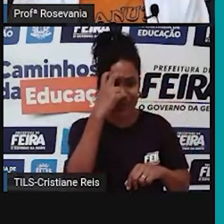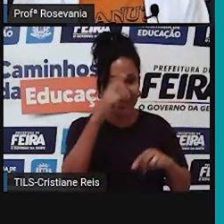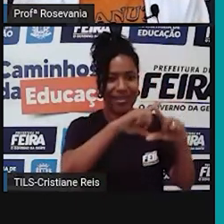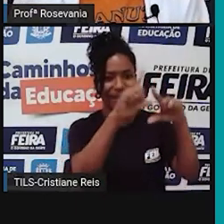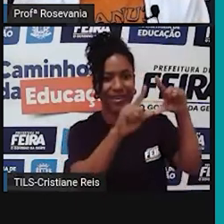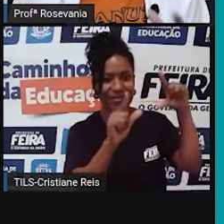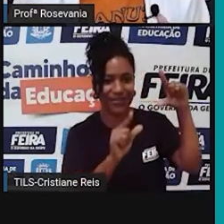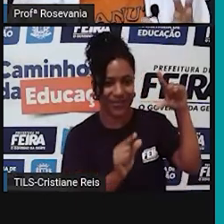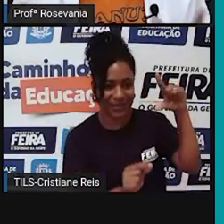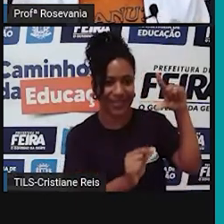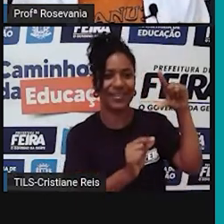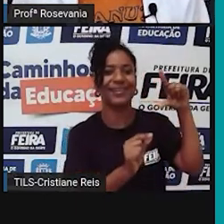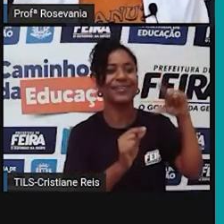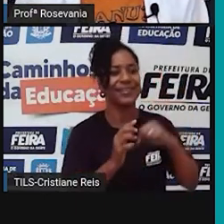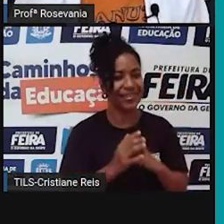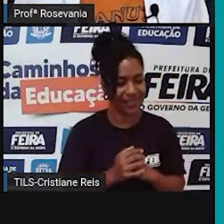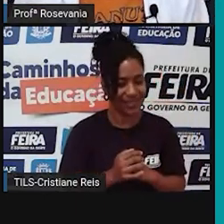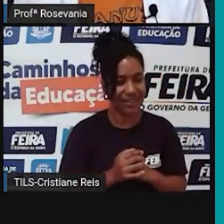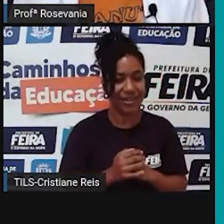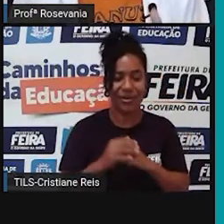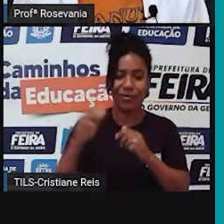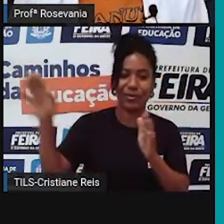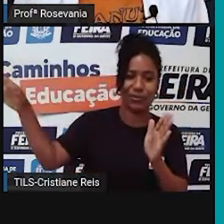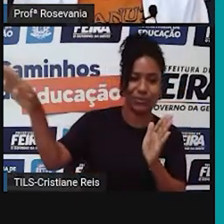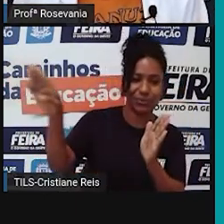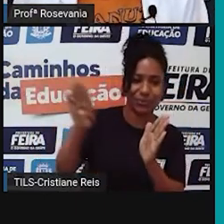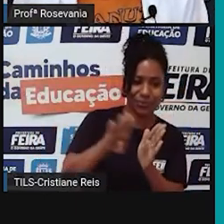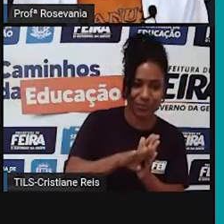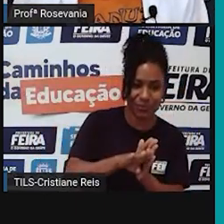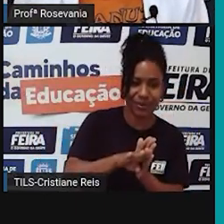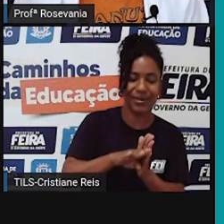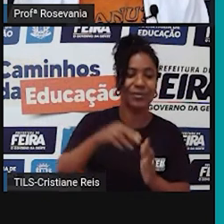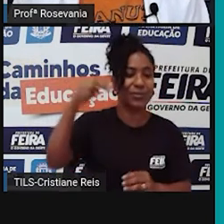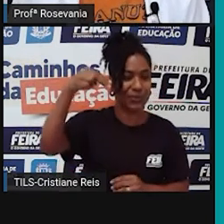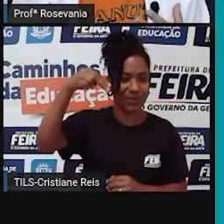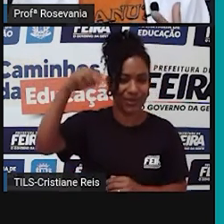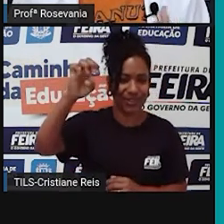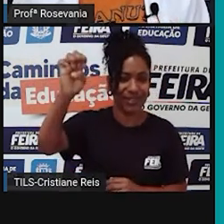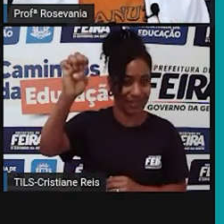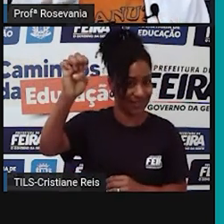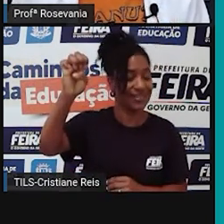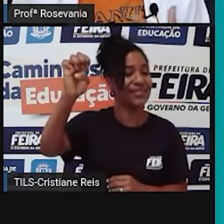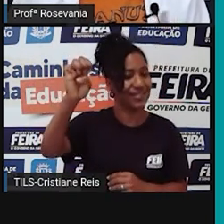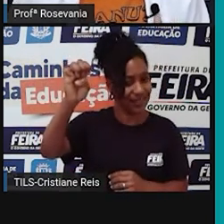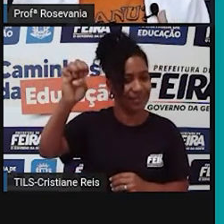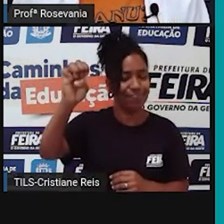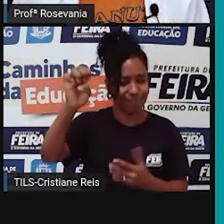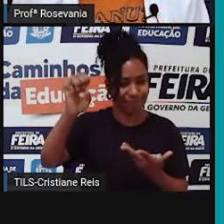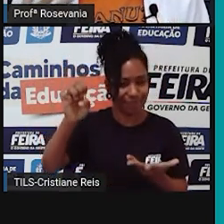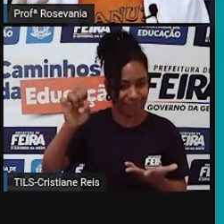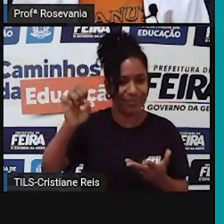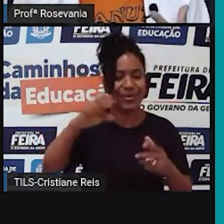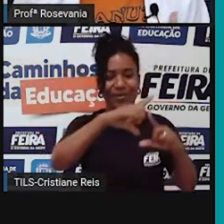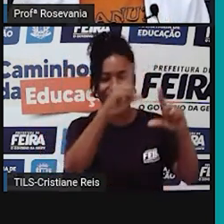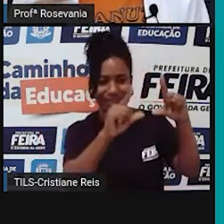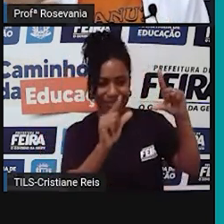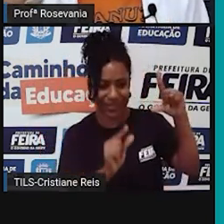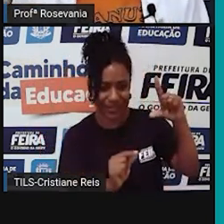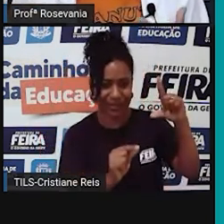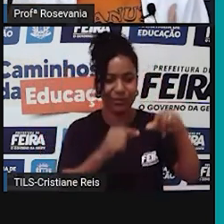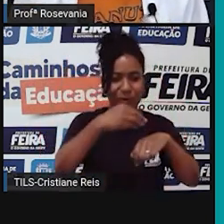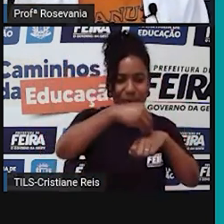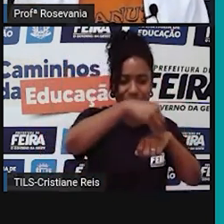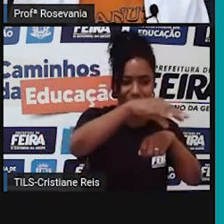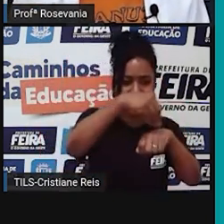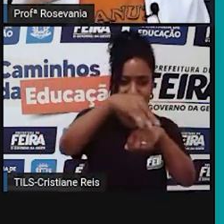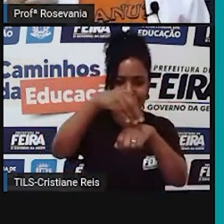a maioria dos africanos quando vieram, vieram, né, para a região Nordeste e que acabou aqui trazendo para a gente esse modo de como é que a gente